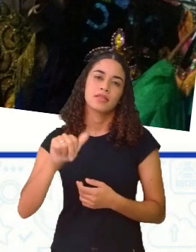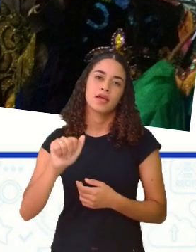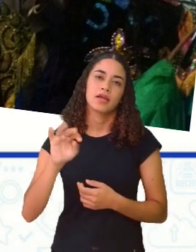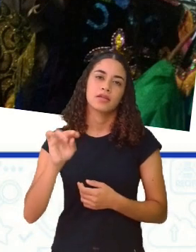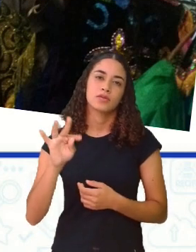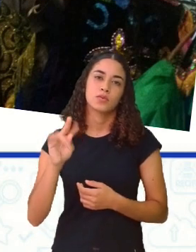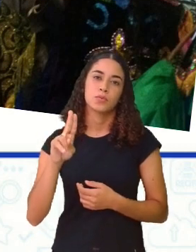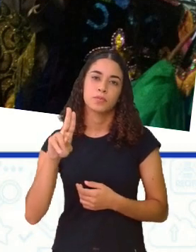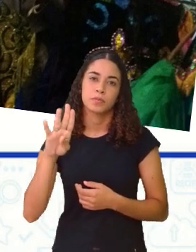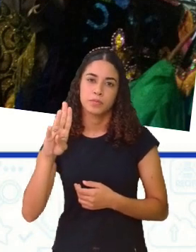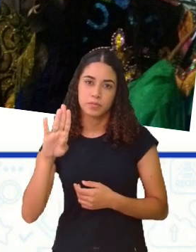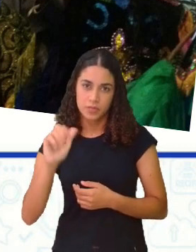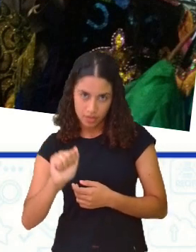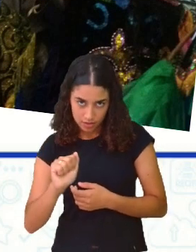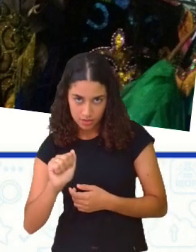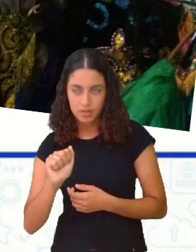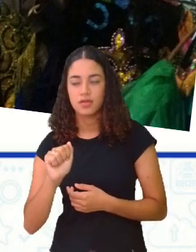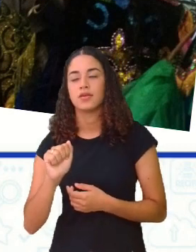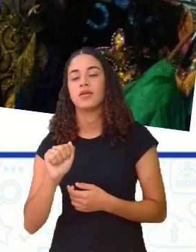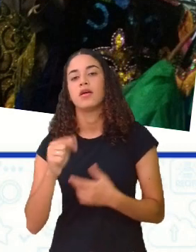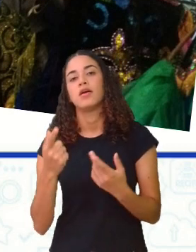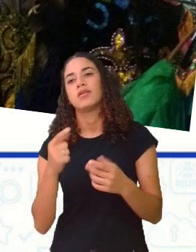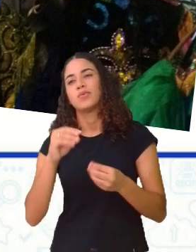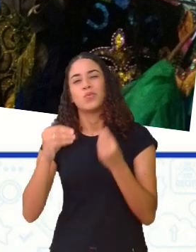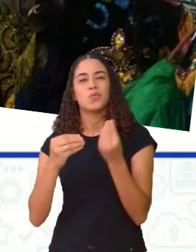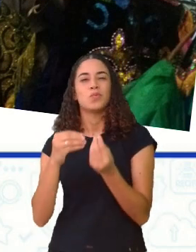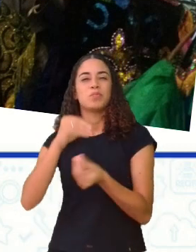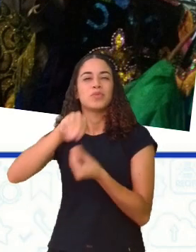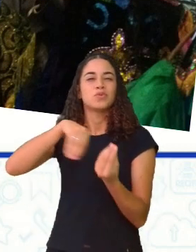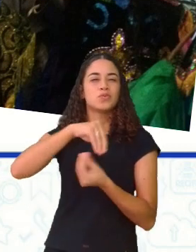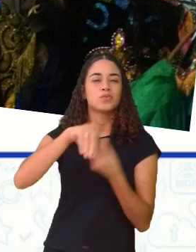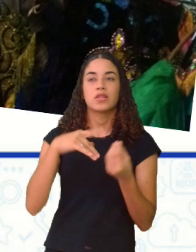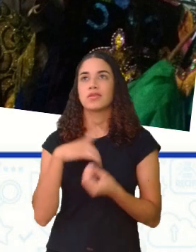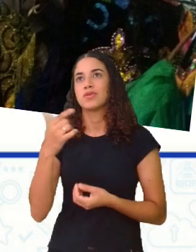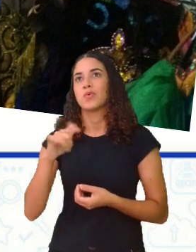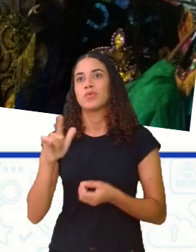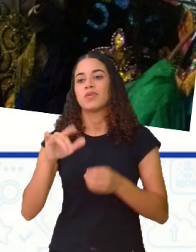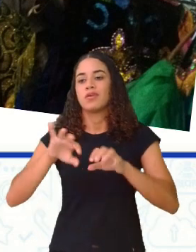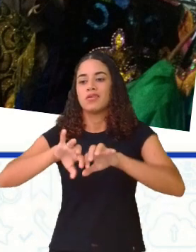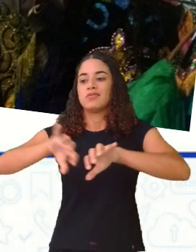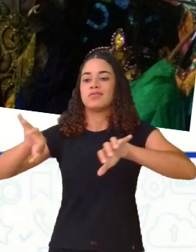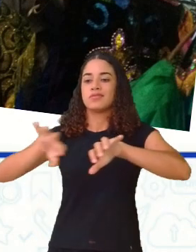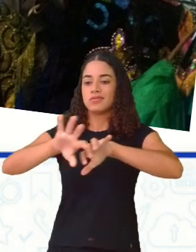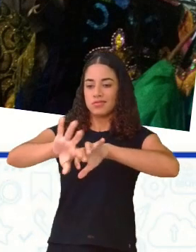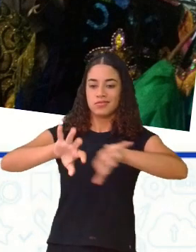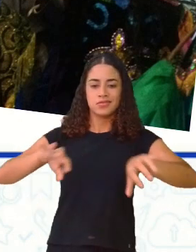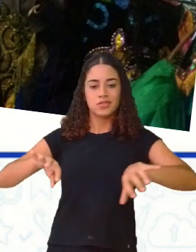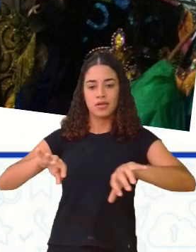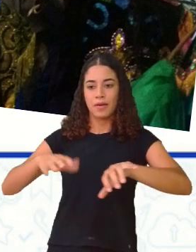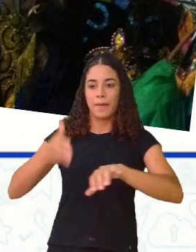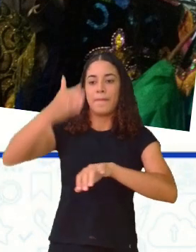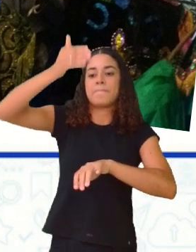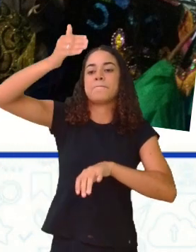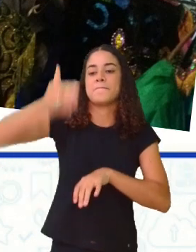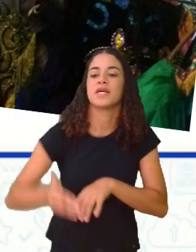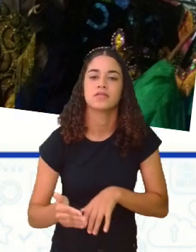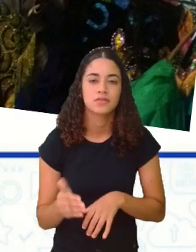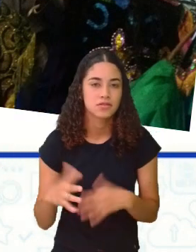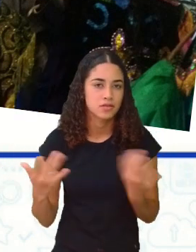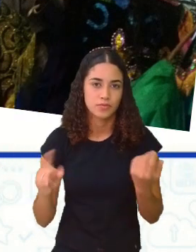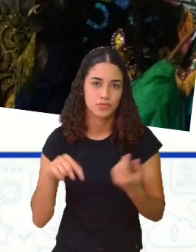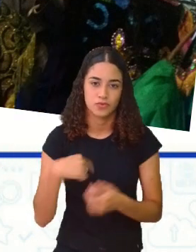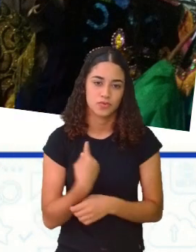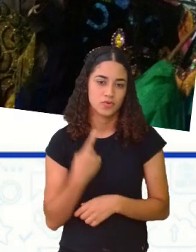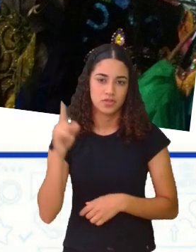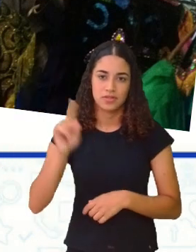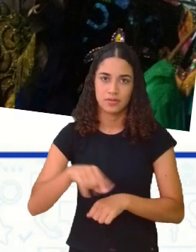elas foram... Elas se misturam, não existe uma fronteira rígida. A gente é um país só, então